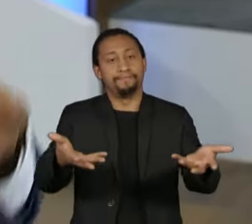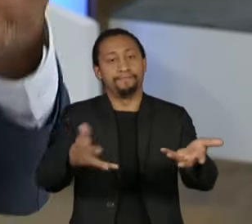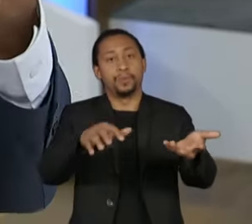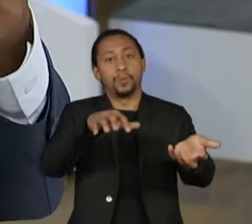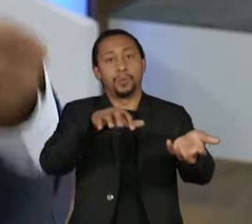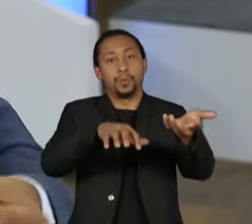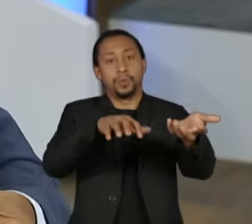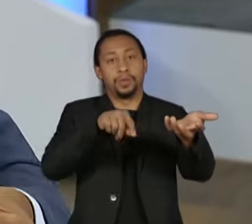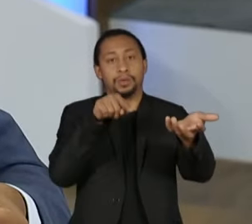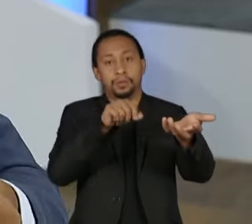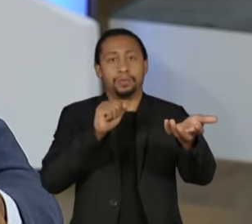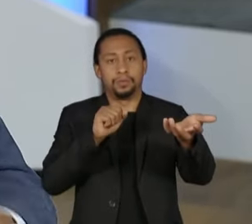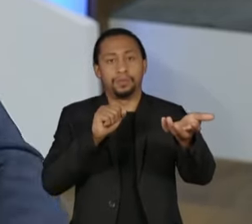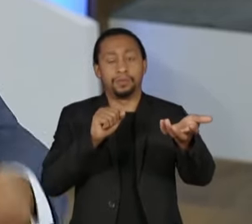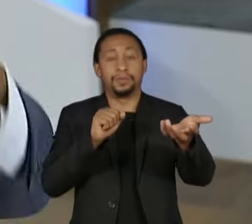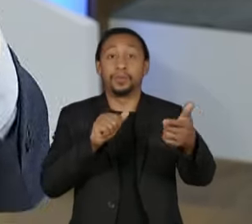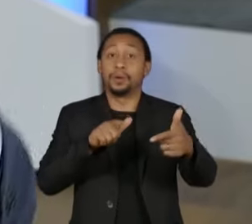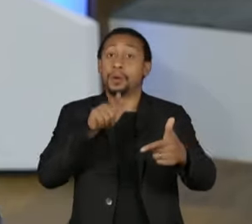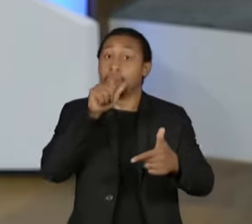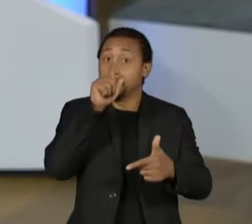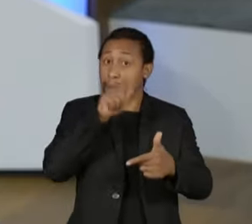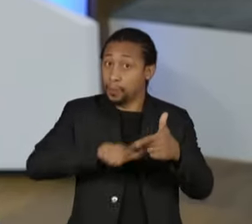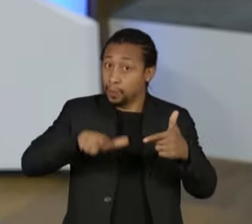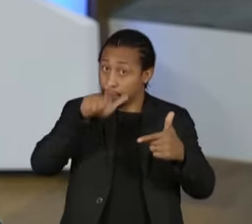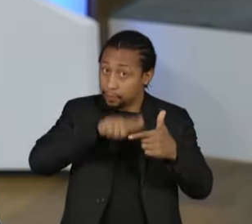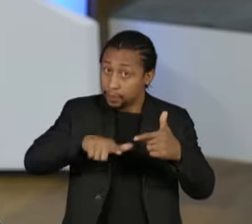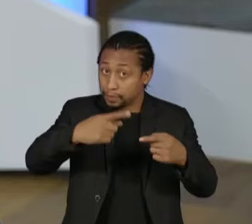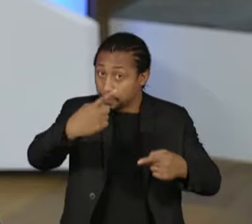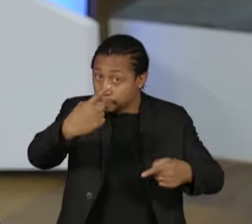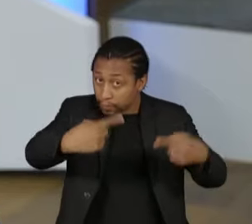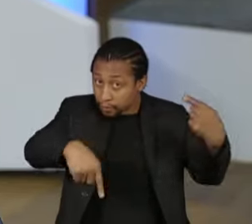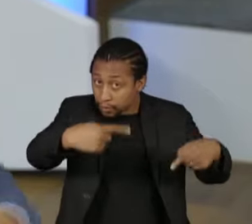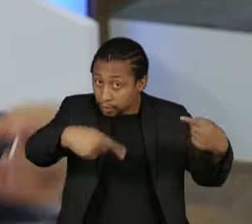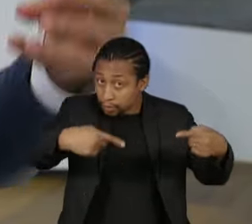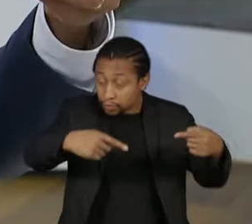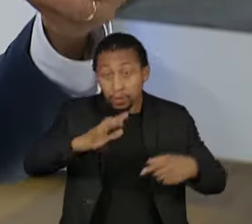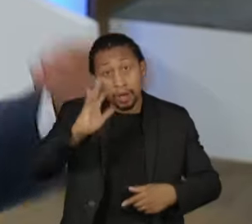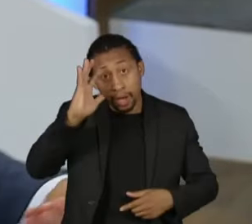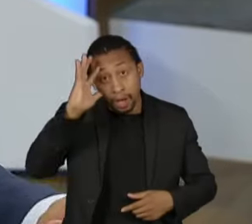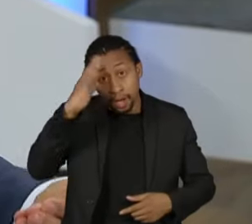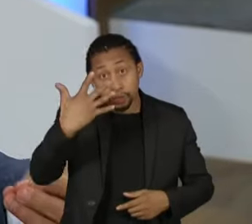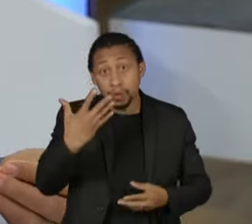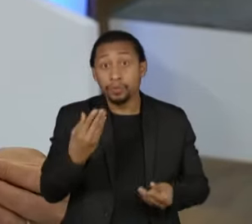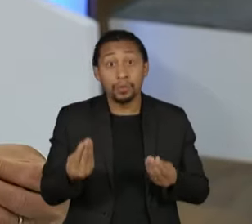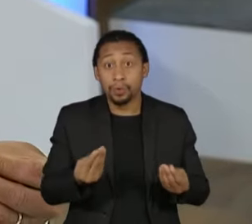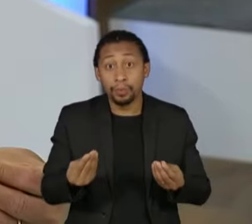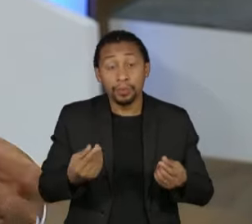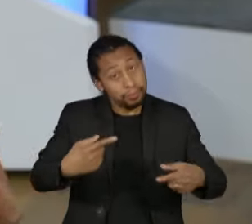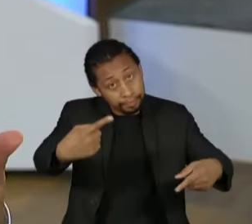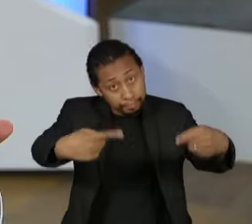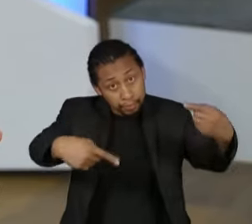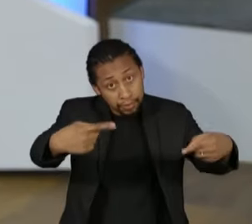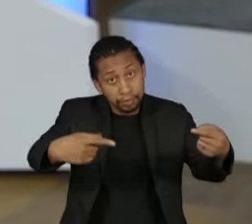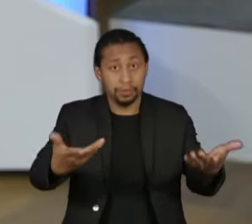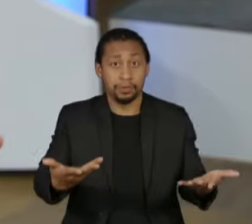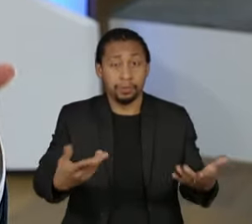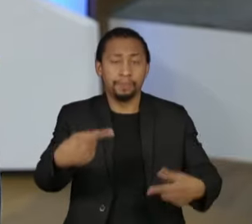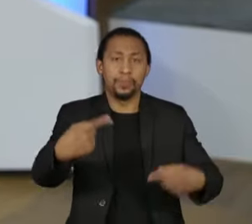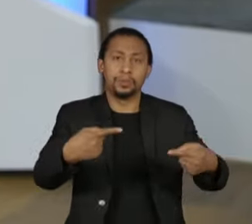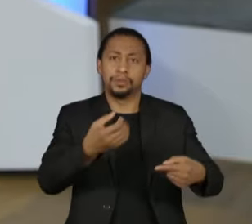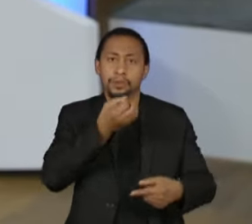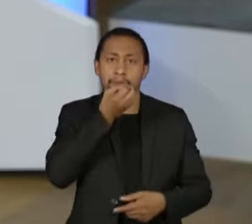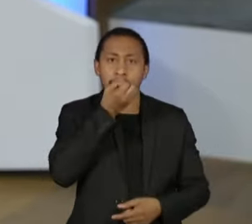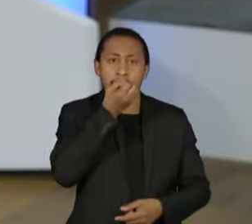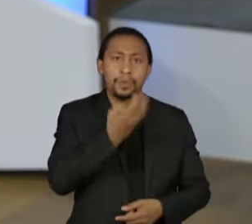É um problema político, resolve-se com a política. Resolve-se com a boa política. E a política, essência